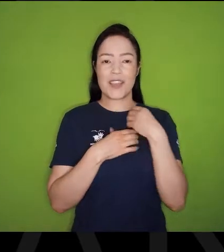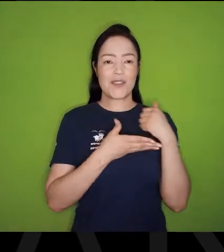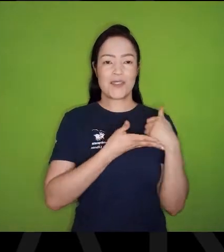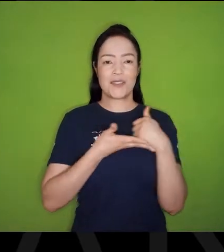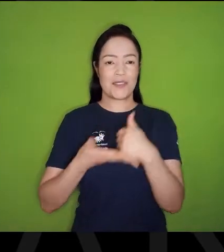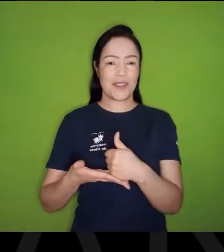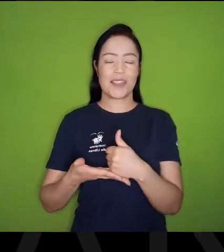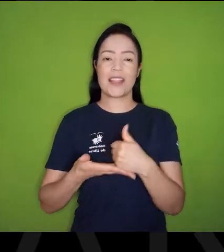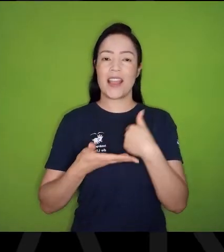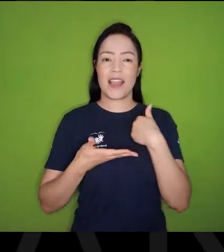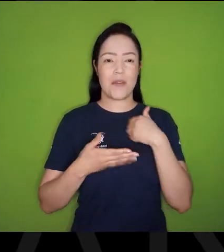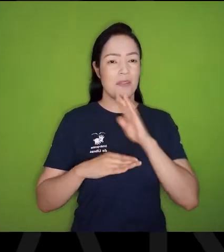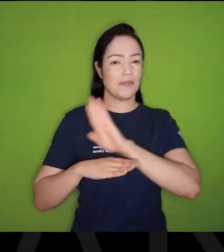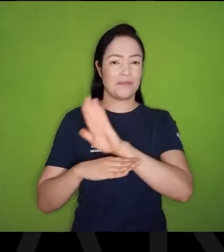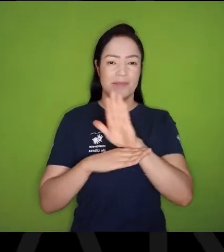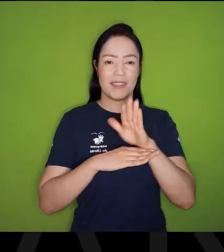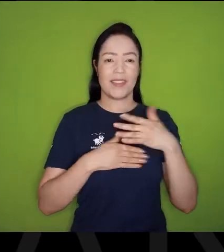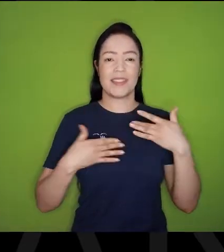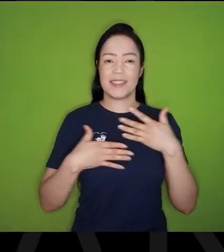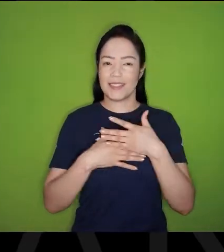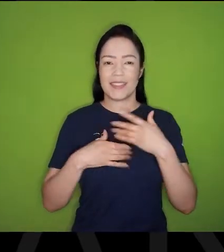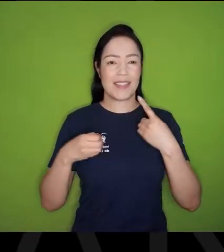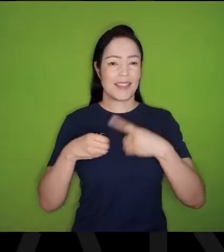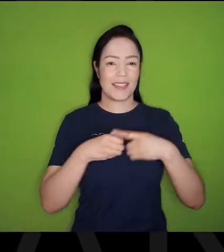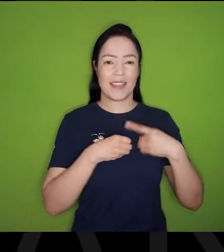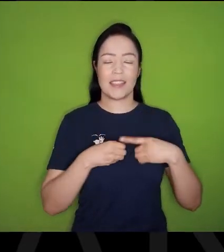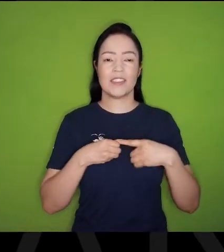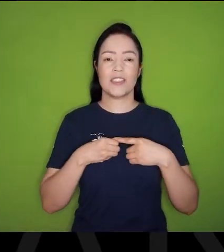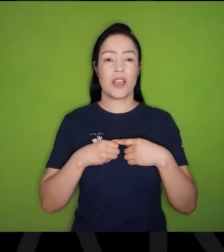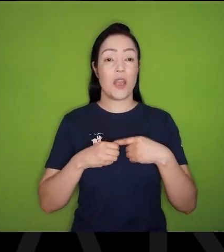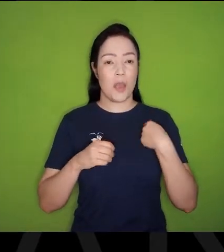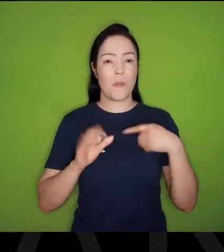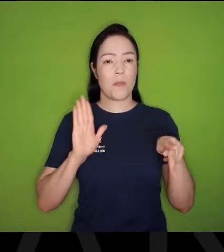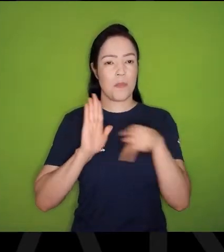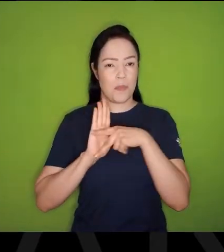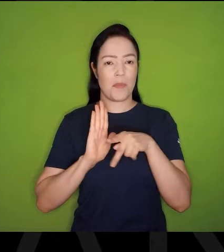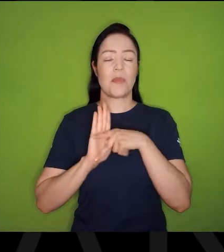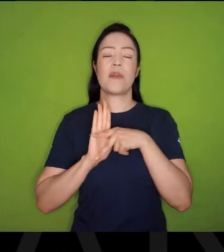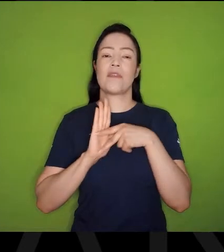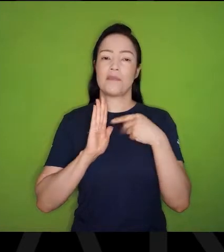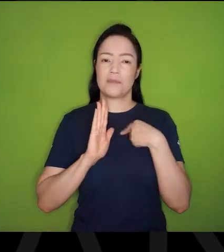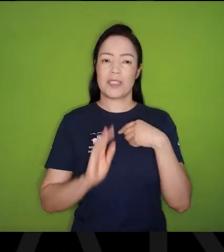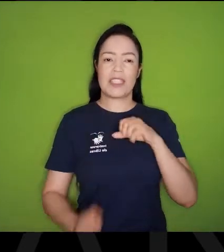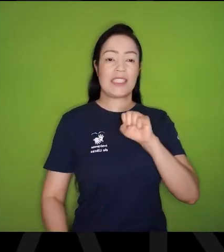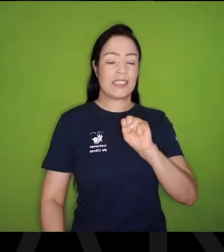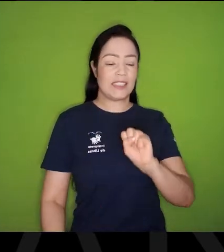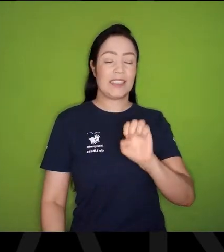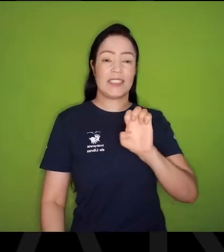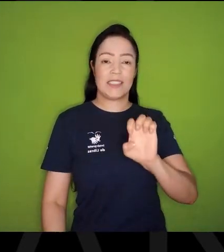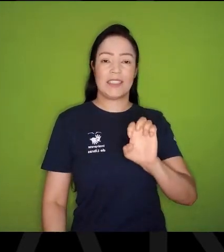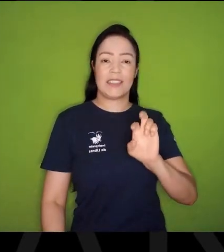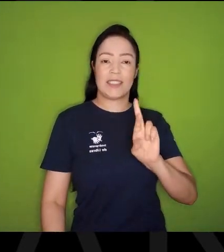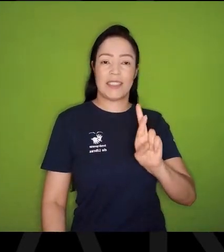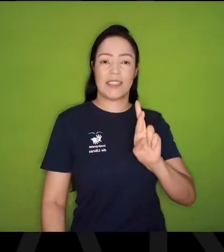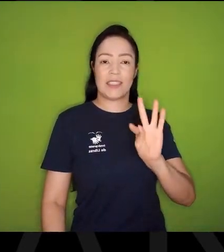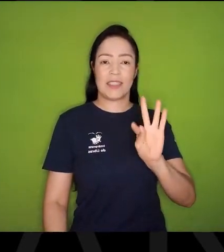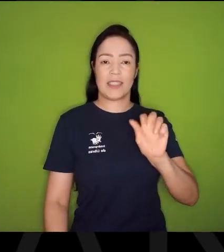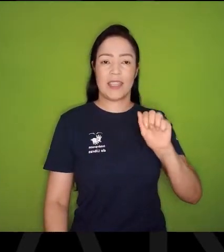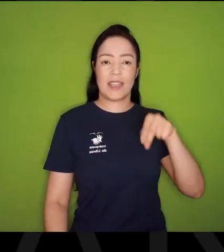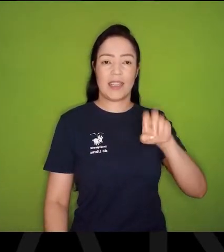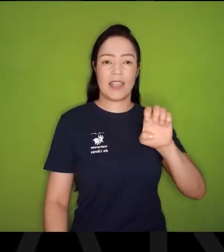São Paulo a minha contribuição para a cidade. Sou sertanejo, sou de Sertânia, Pernambuco.